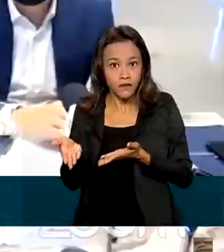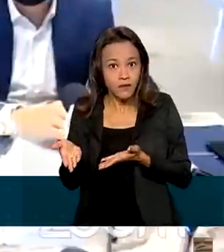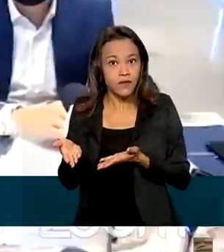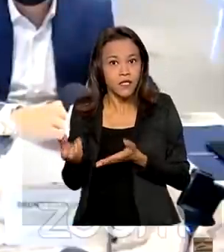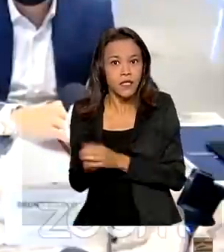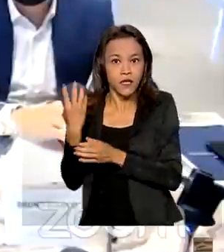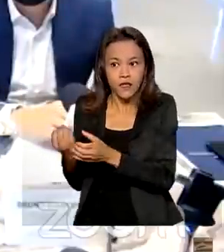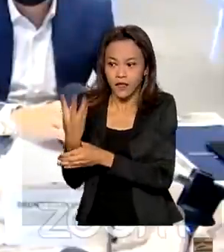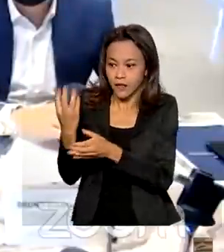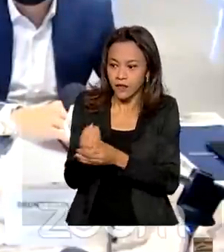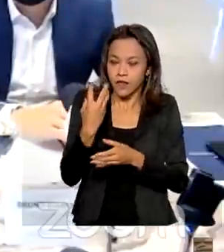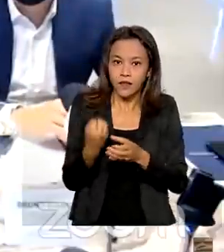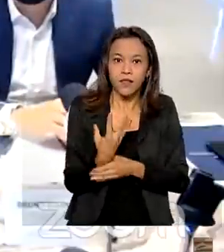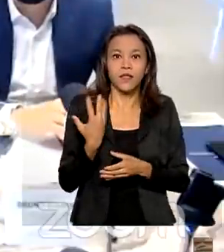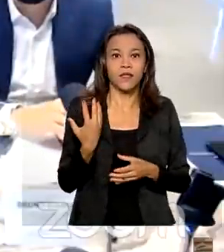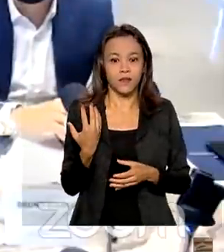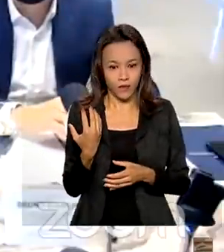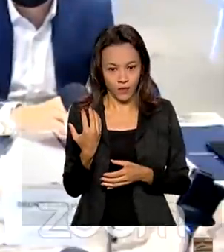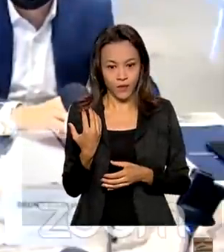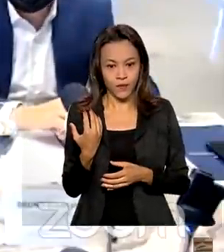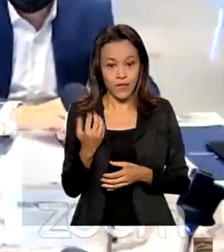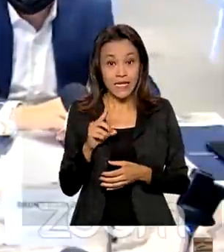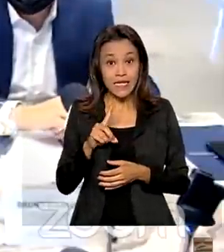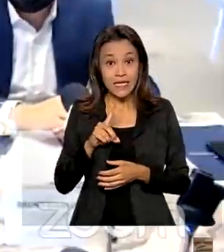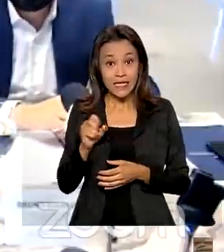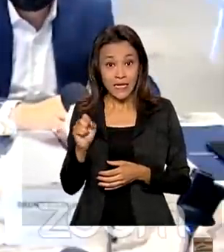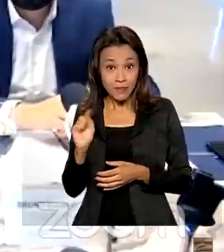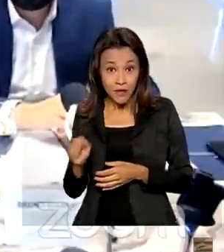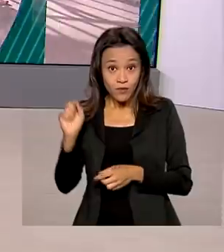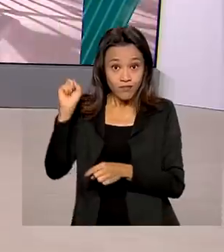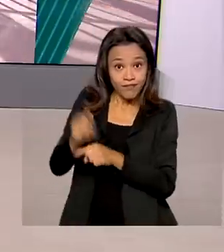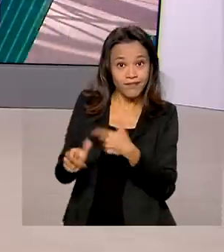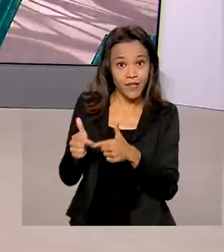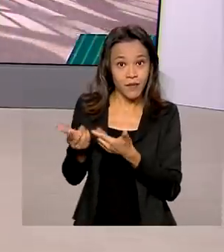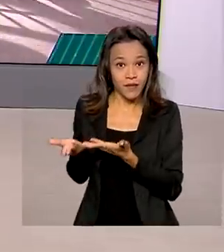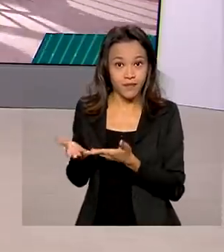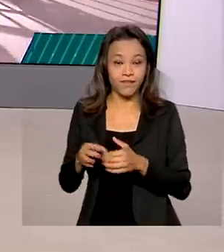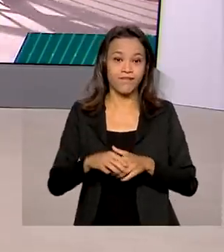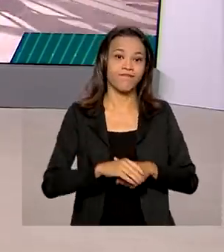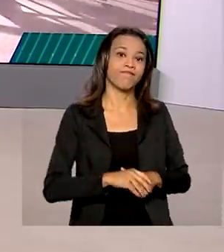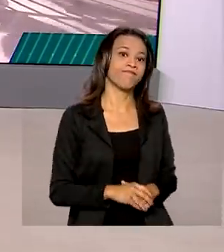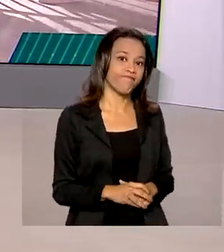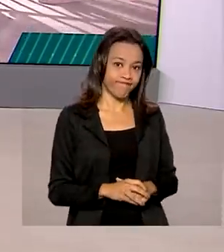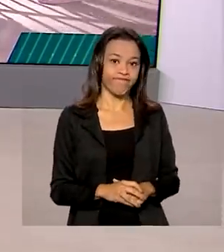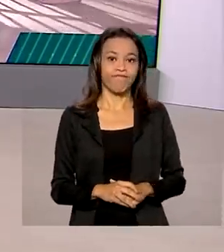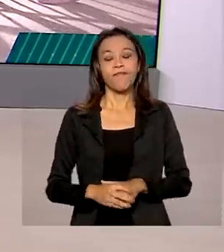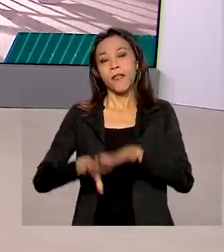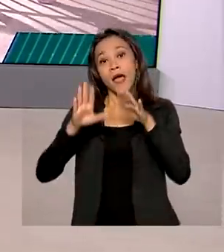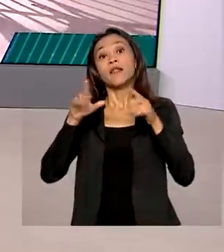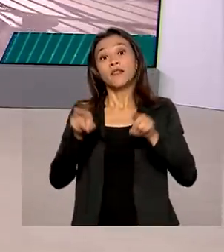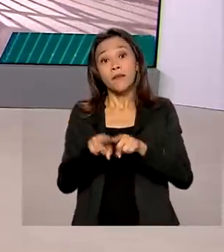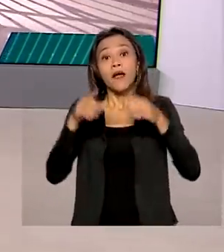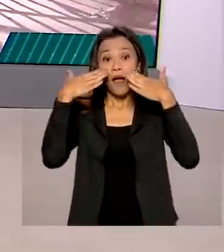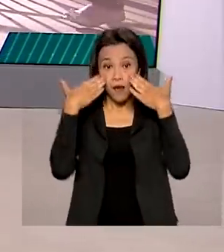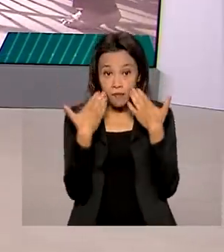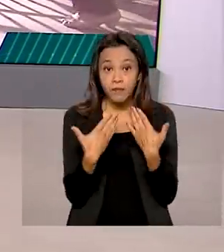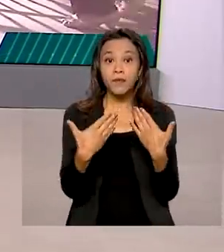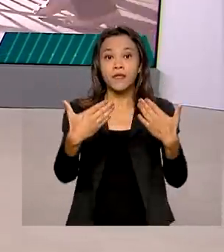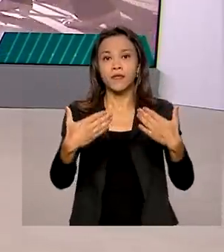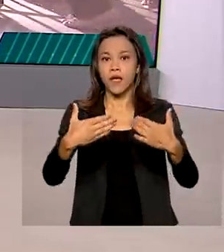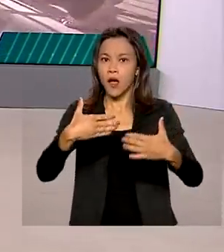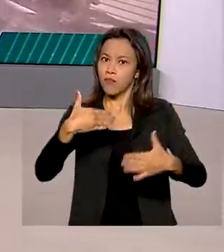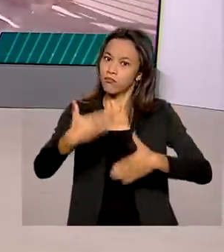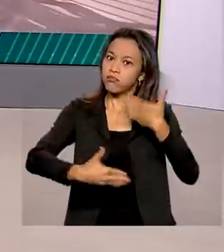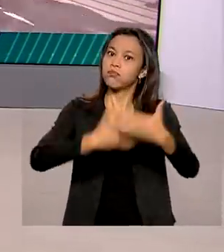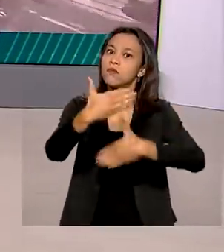100 mil empregos. Além de apresentar crescimento na geração de empregos, a